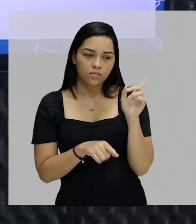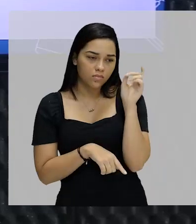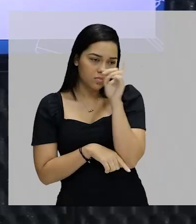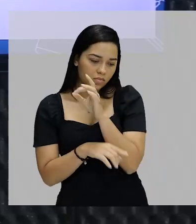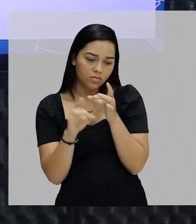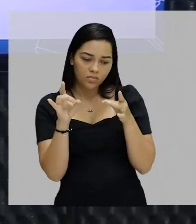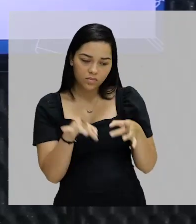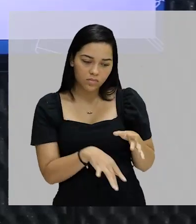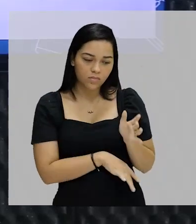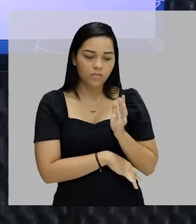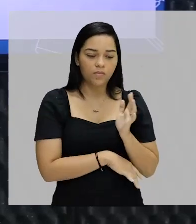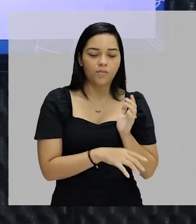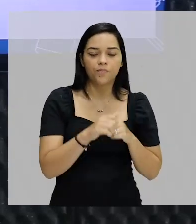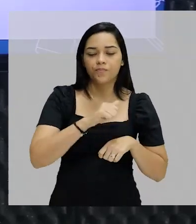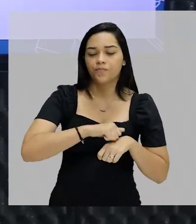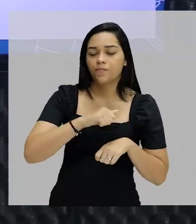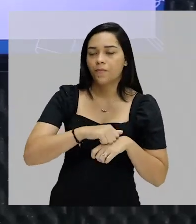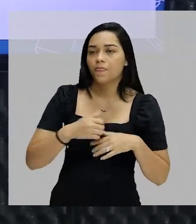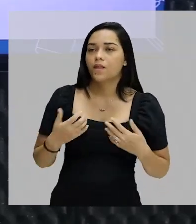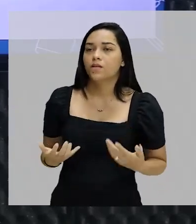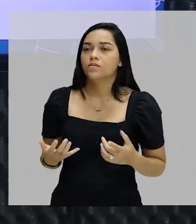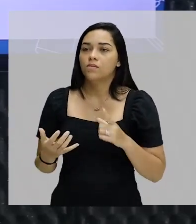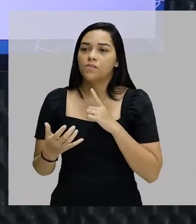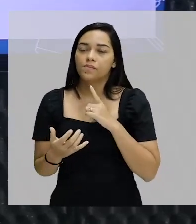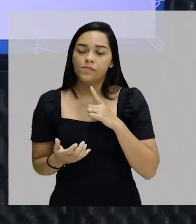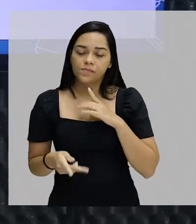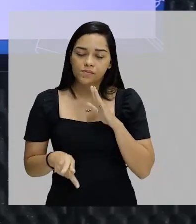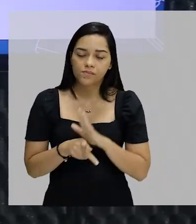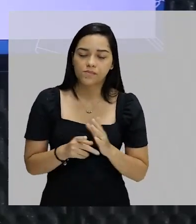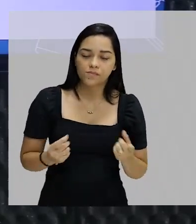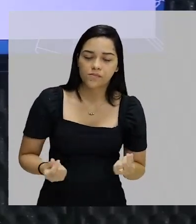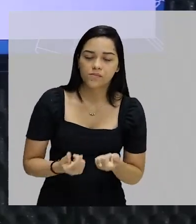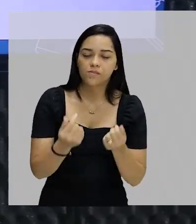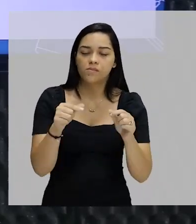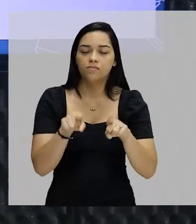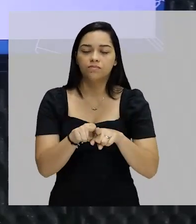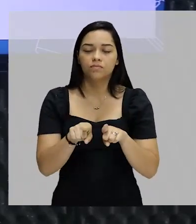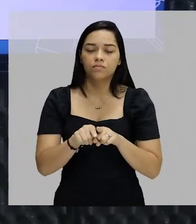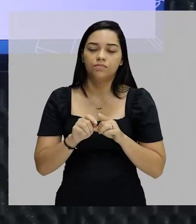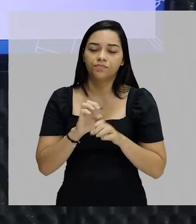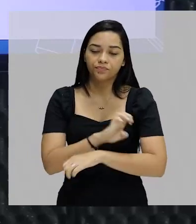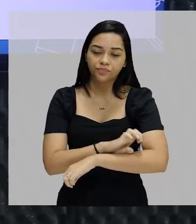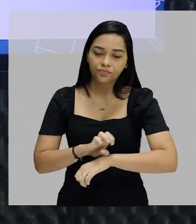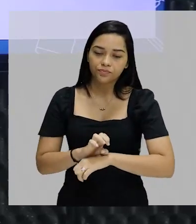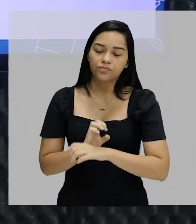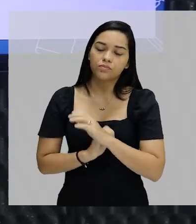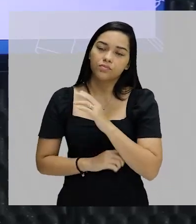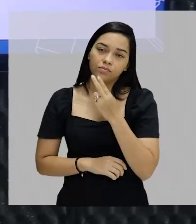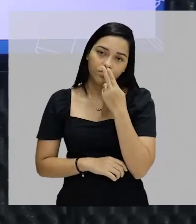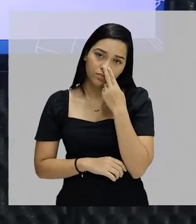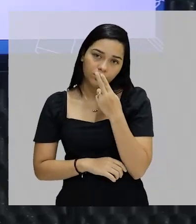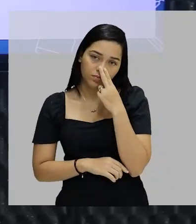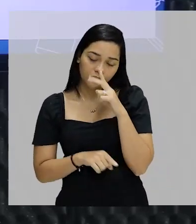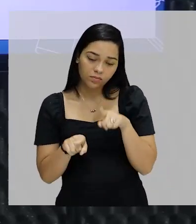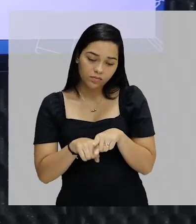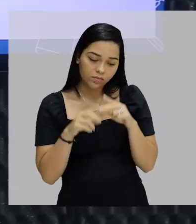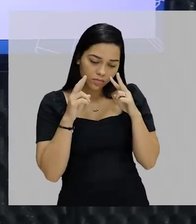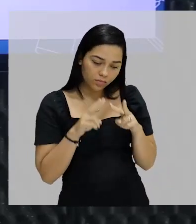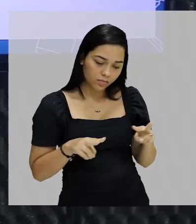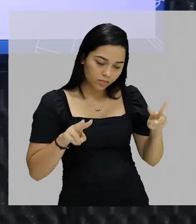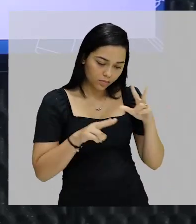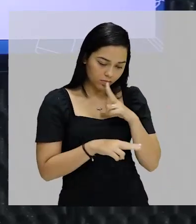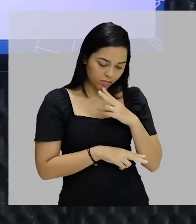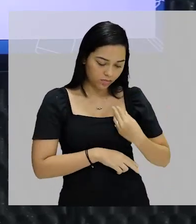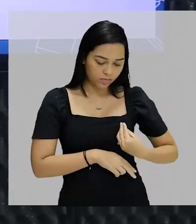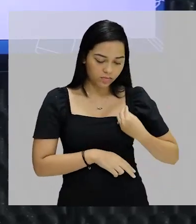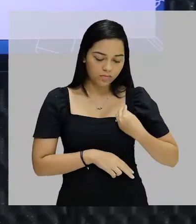pobre deixaria de ser pobre. A partir da idade moderna, do capitalismo, da ética protestante, da visão mais individualista também sobre